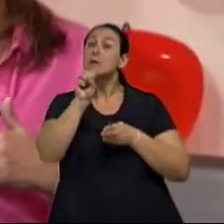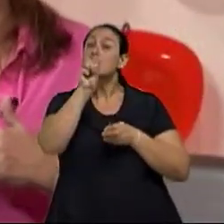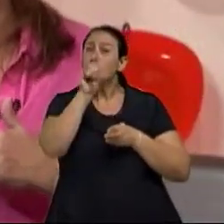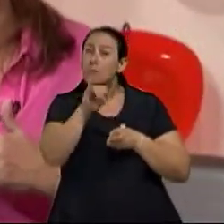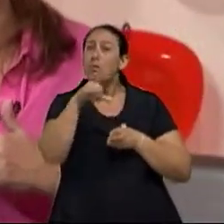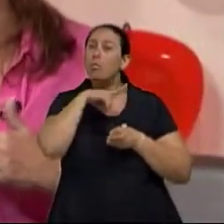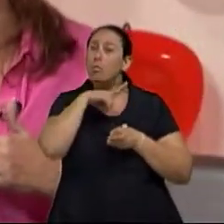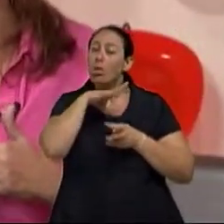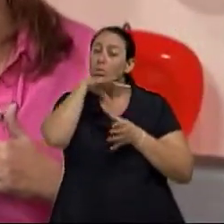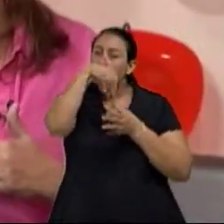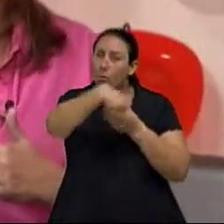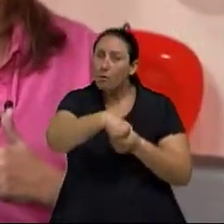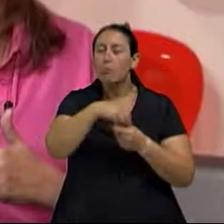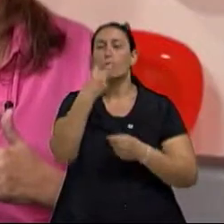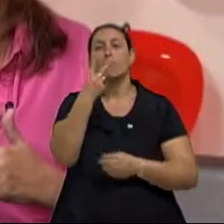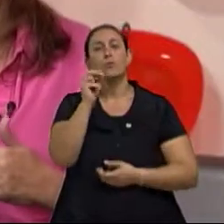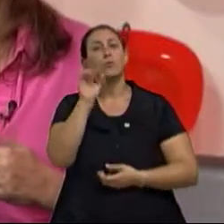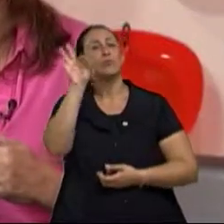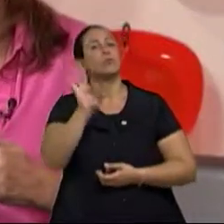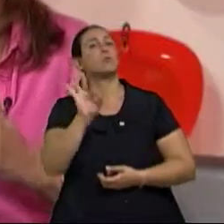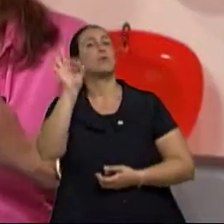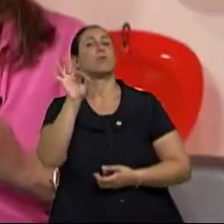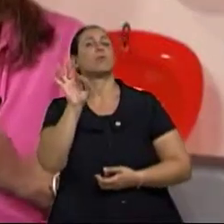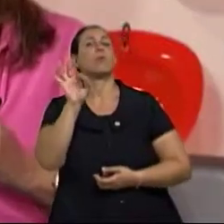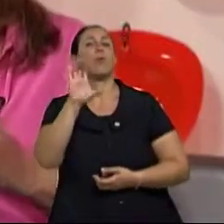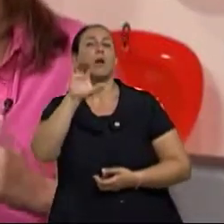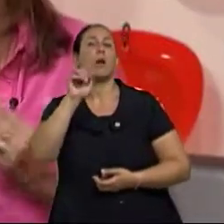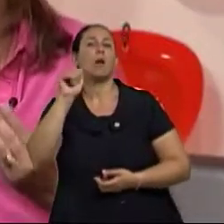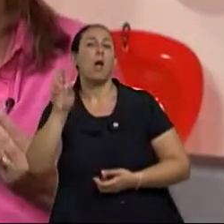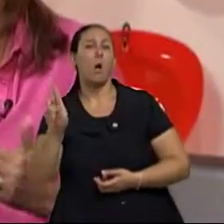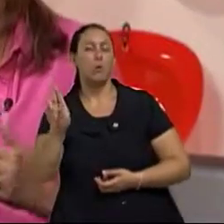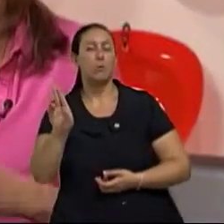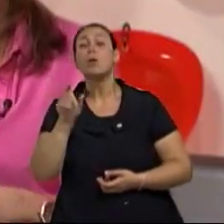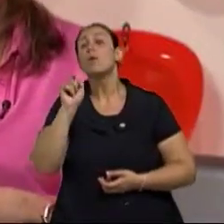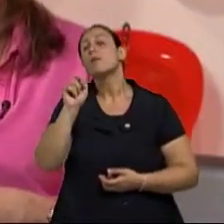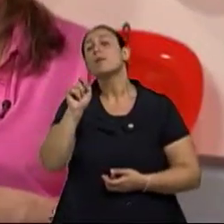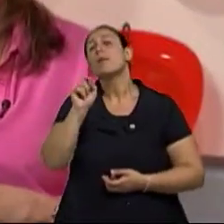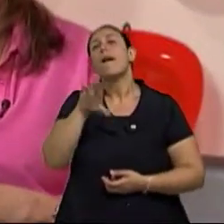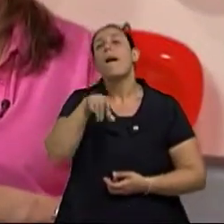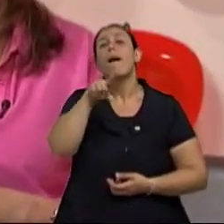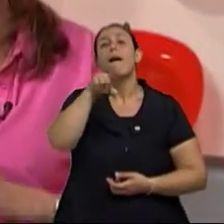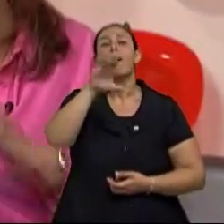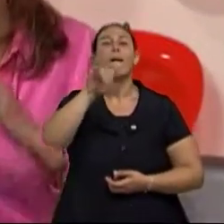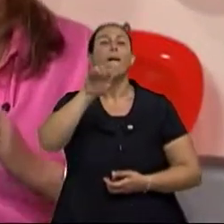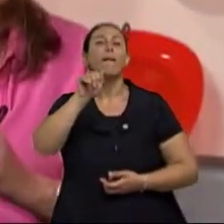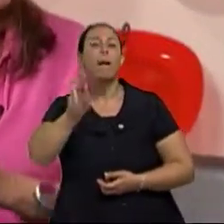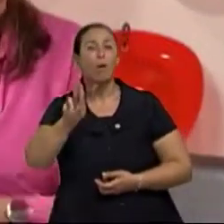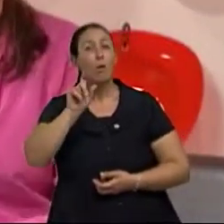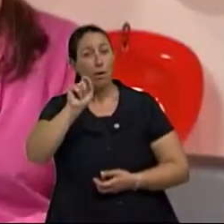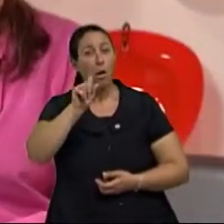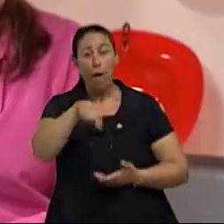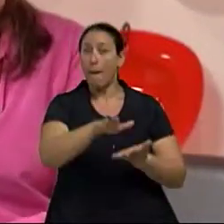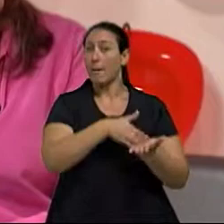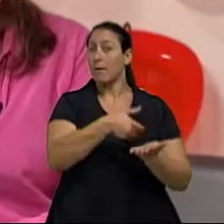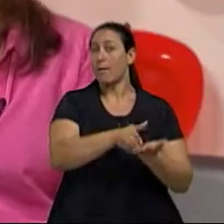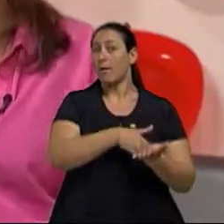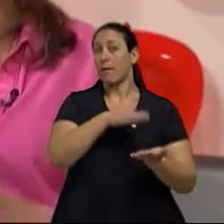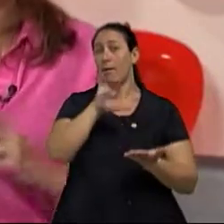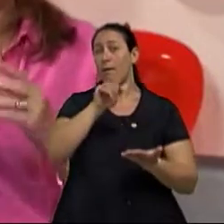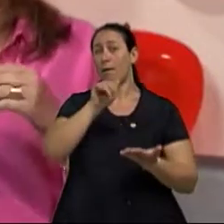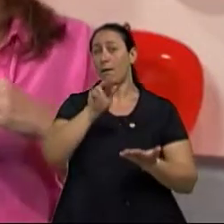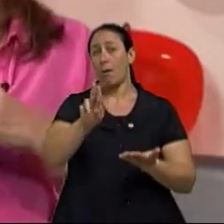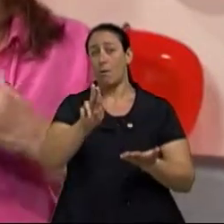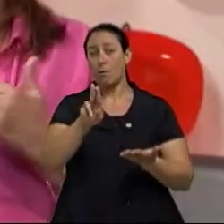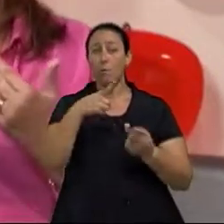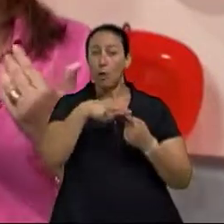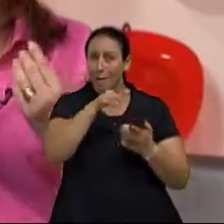que ele tenha no mínimo 20% do tipo cacau. E o que é o tipo cacau no chocolate branco? É a manteiga de cacau. Ah, claro. Por